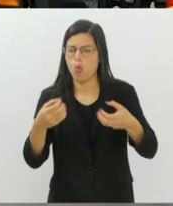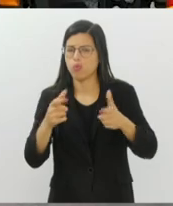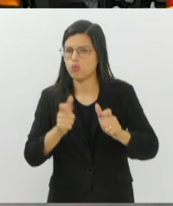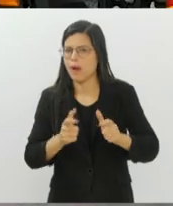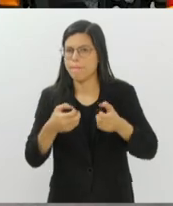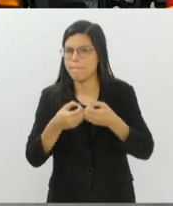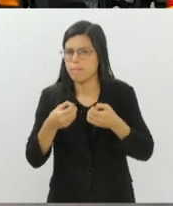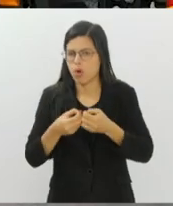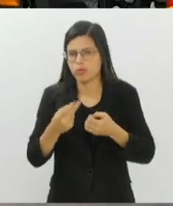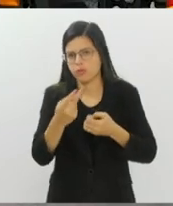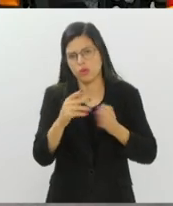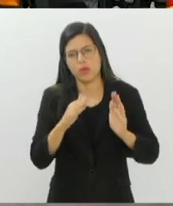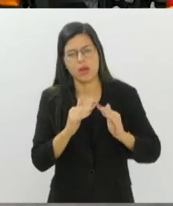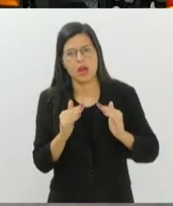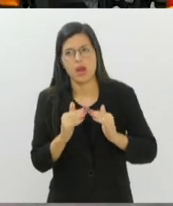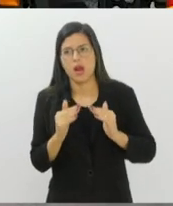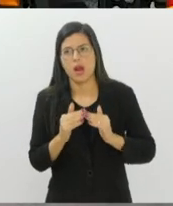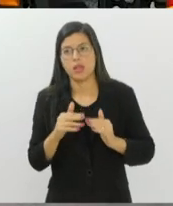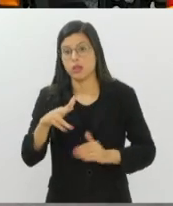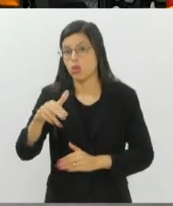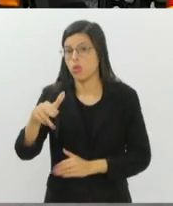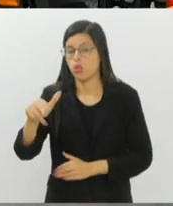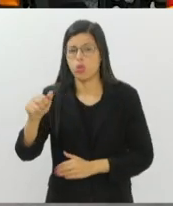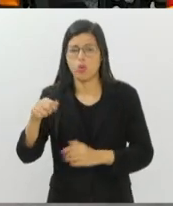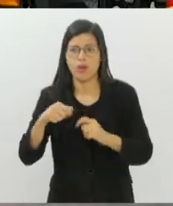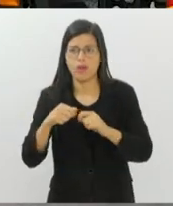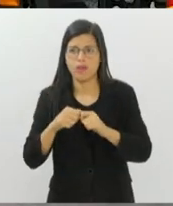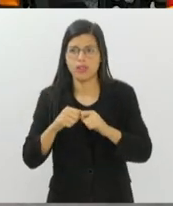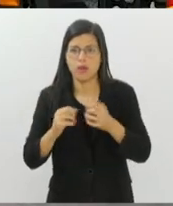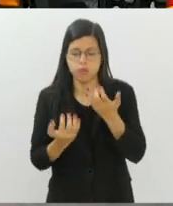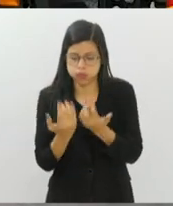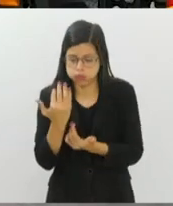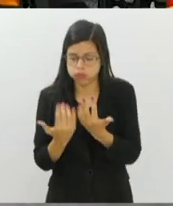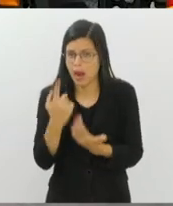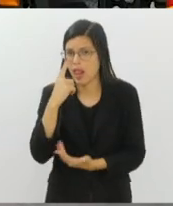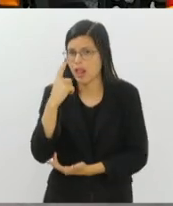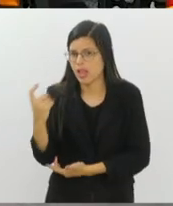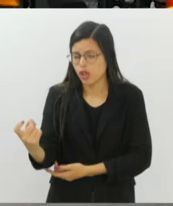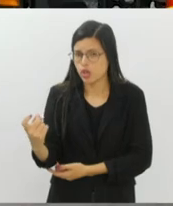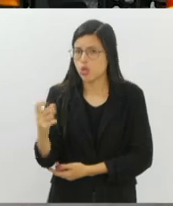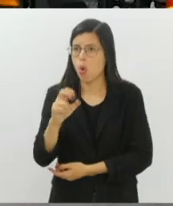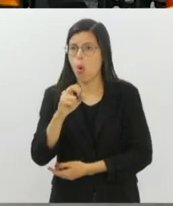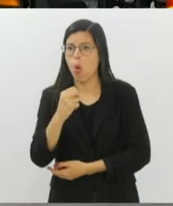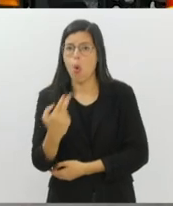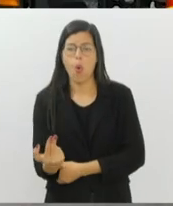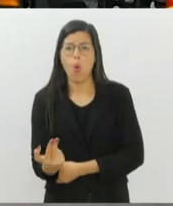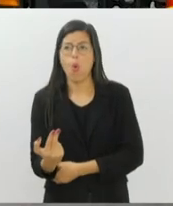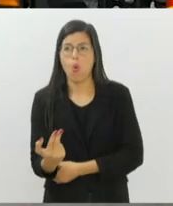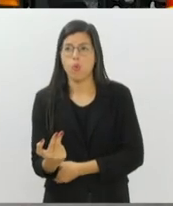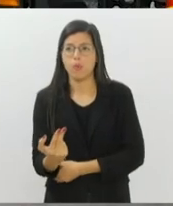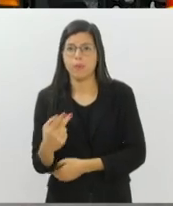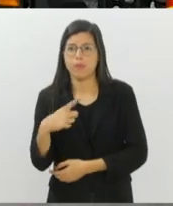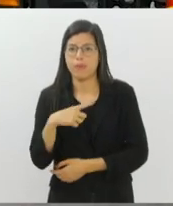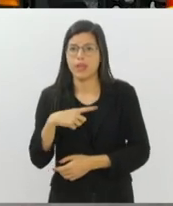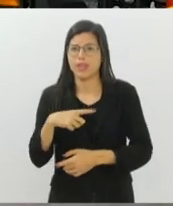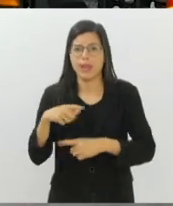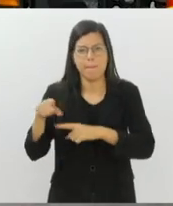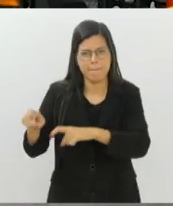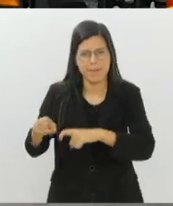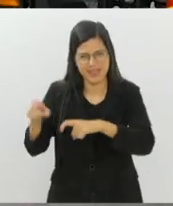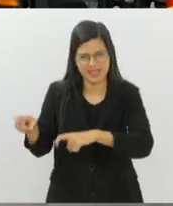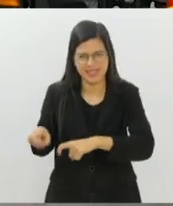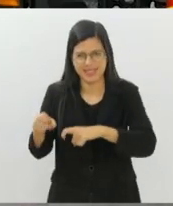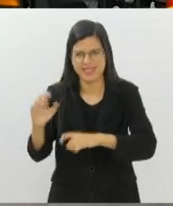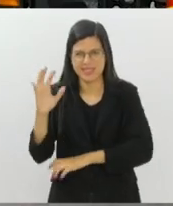sua residência. Jamais realizar queimadas, seja de lixo ou até mesmo para abrir outro tipo de cultivo na sua região.